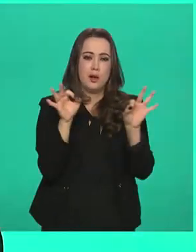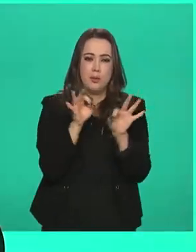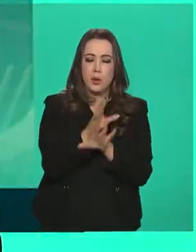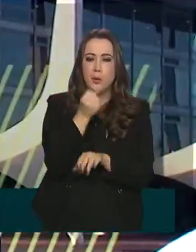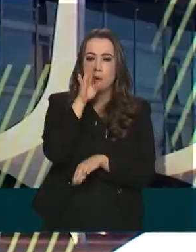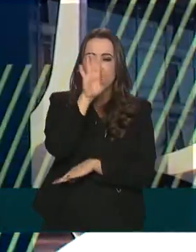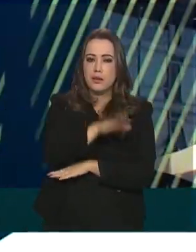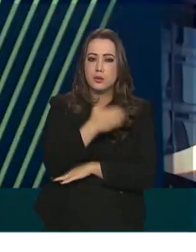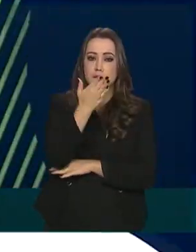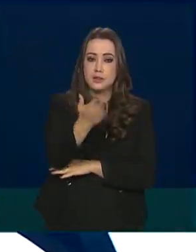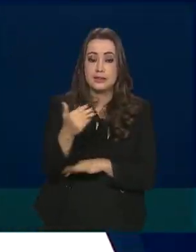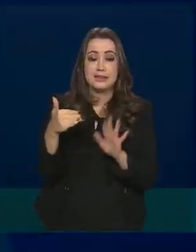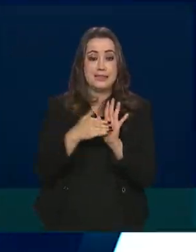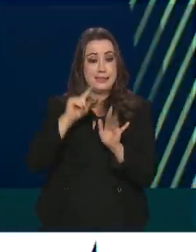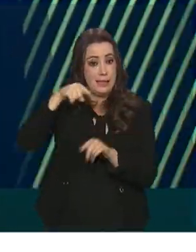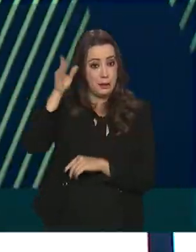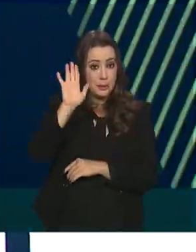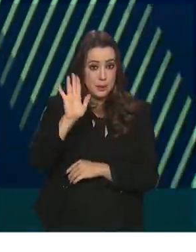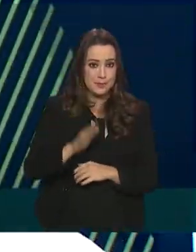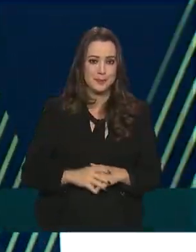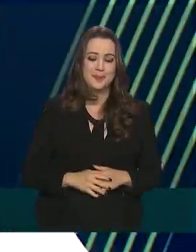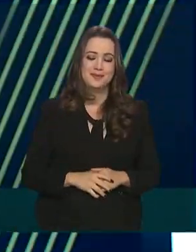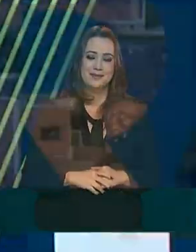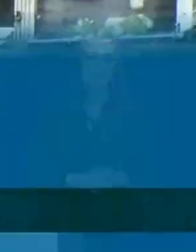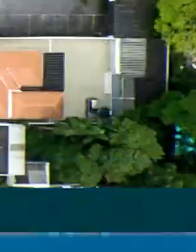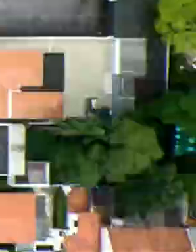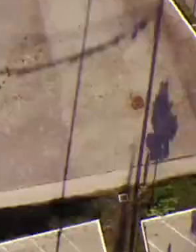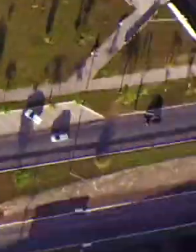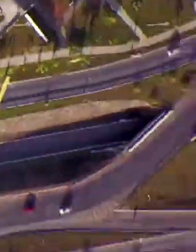por aqui. Uma boa tarde para você e até a próxima edição.